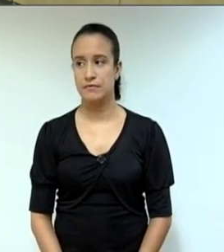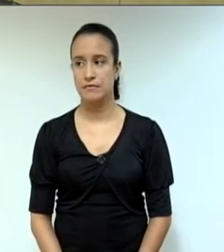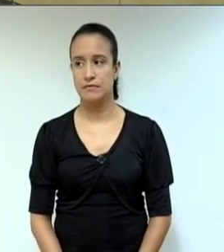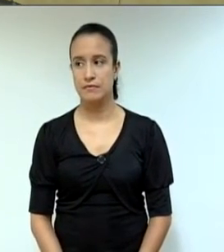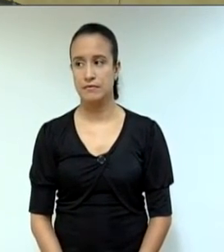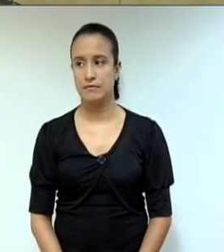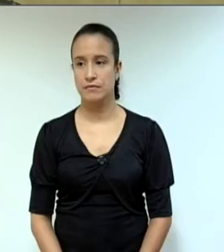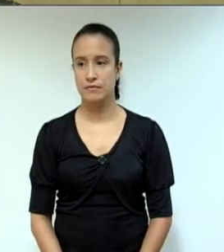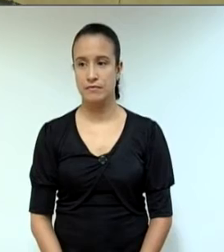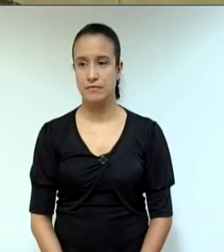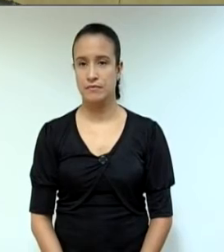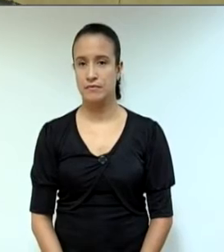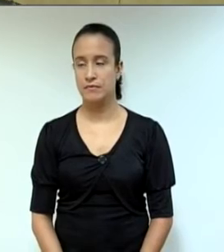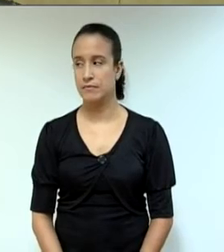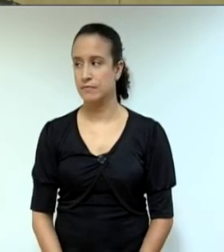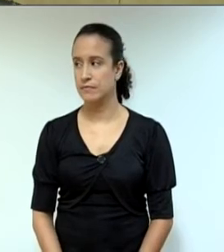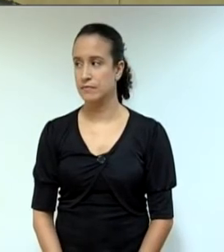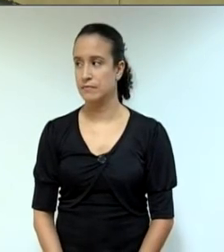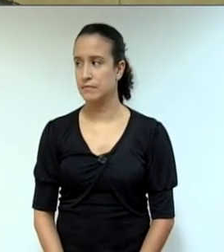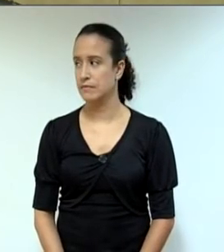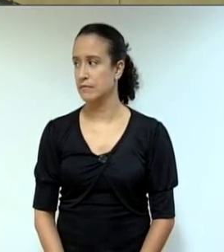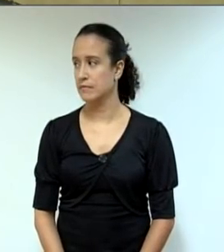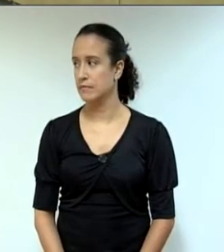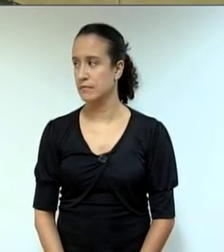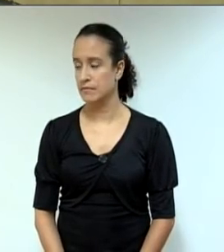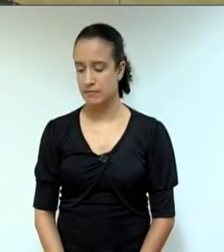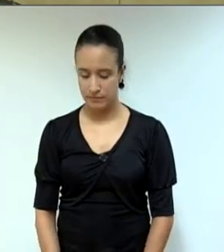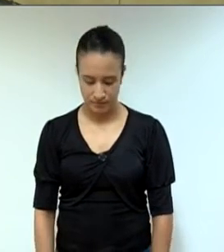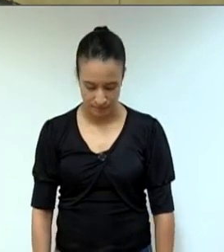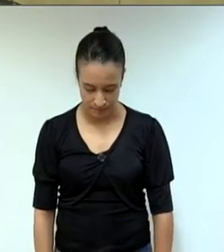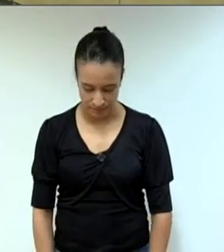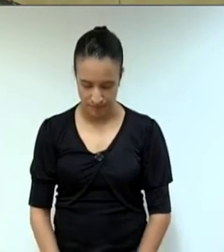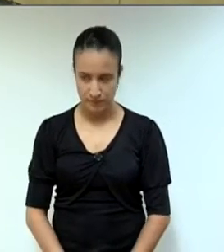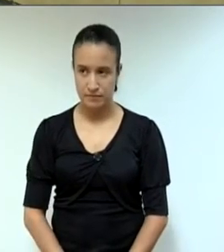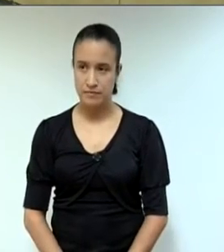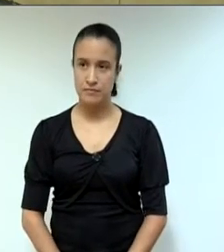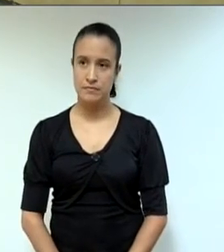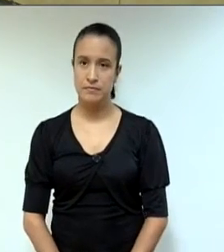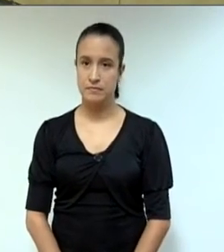Presidente, voto pela abstenção.